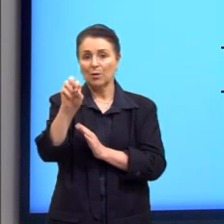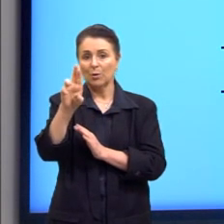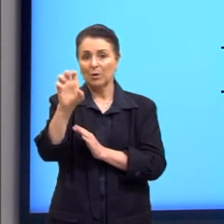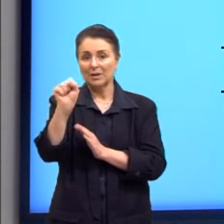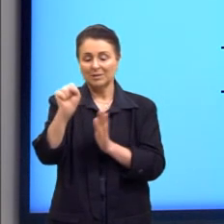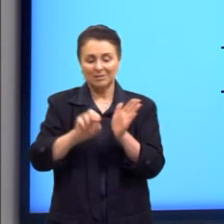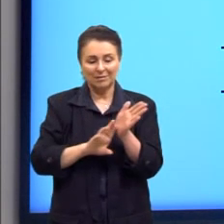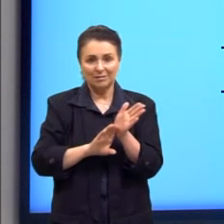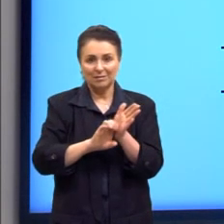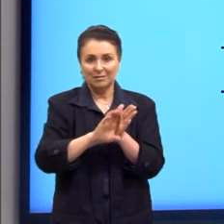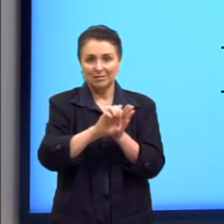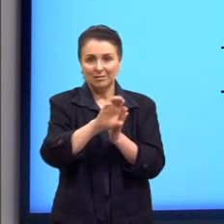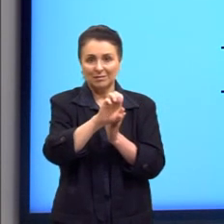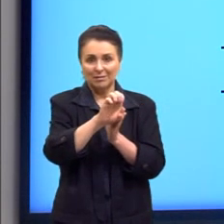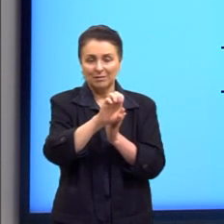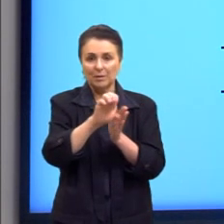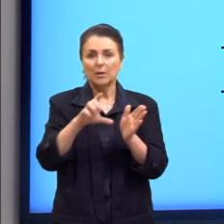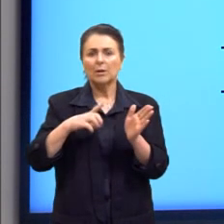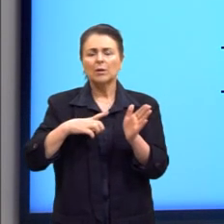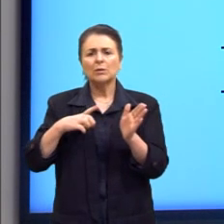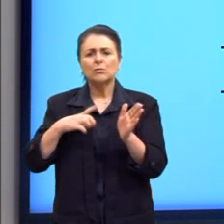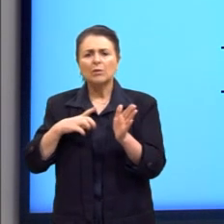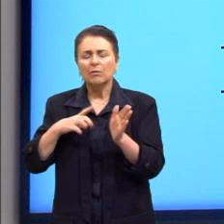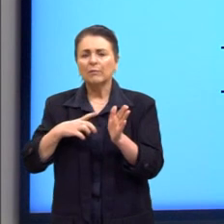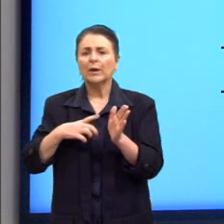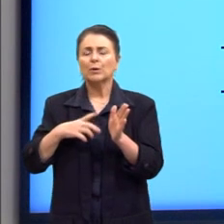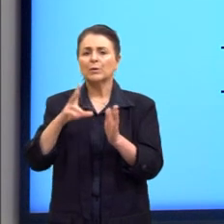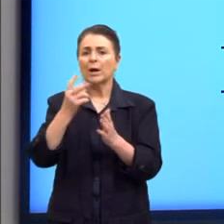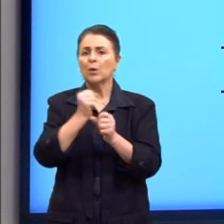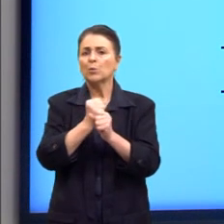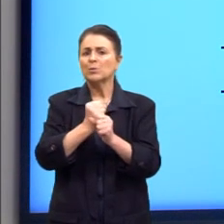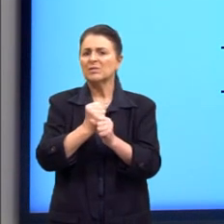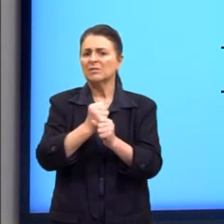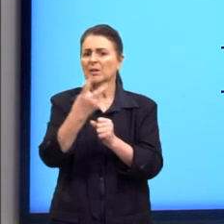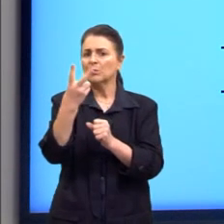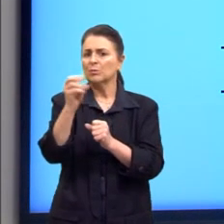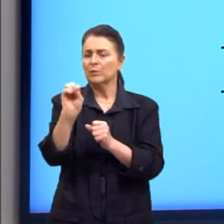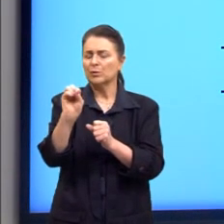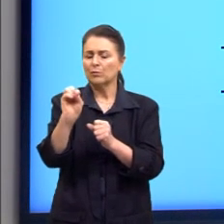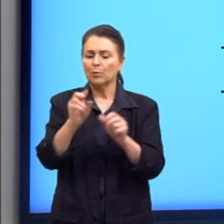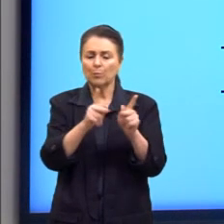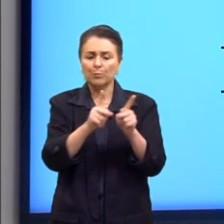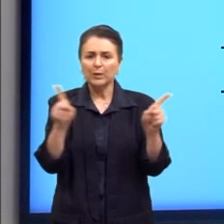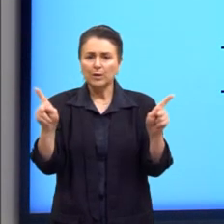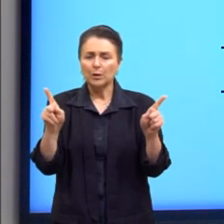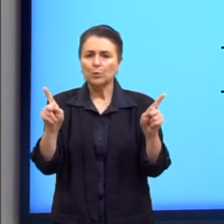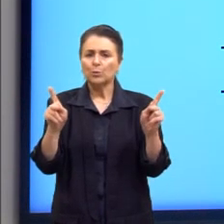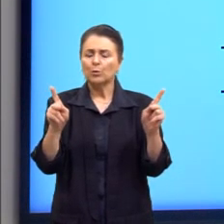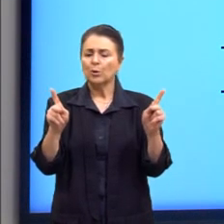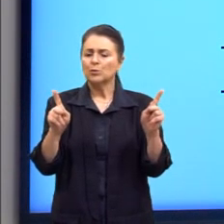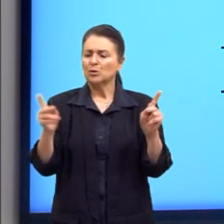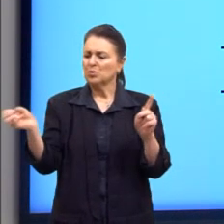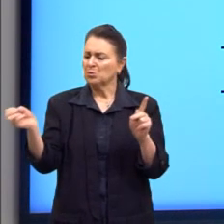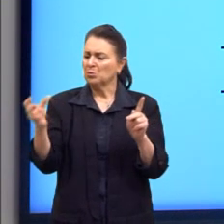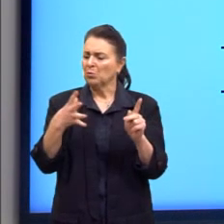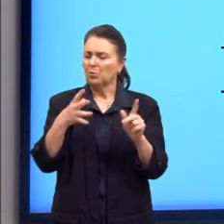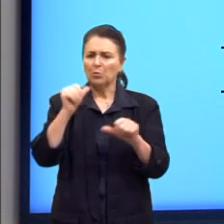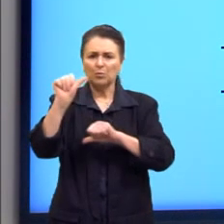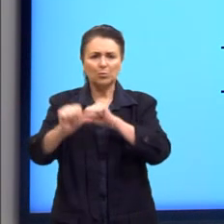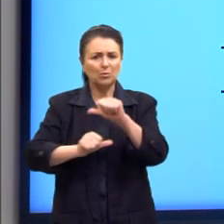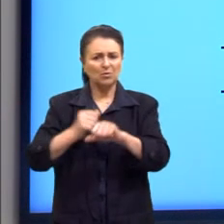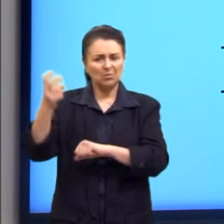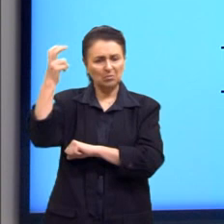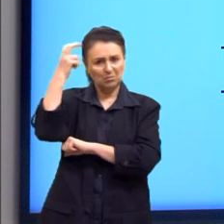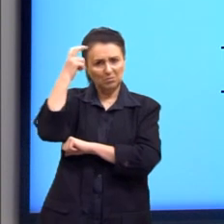depois da Primeira Guerra. Tiveram os loucos anos 20, um período de modernização, de mudanças culturais. E